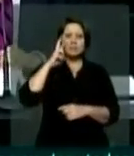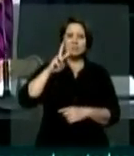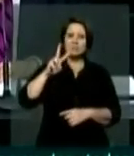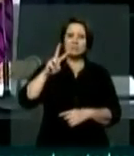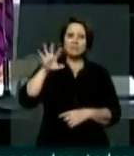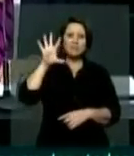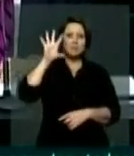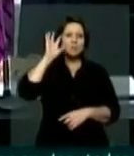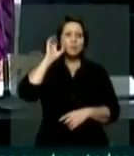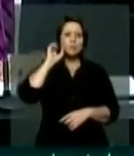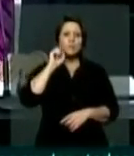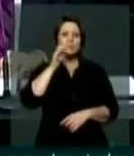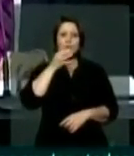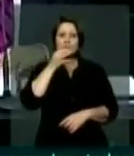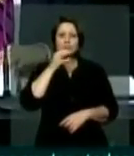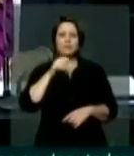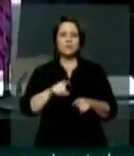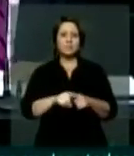ouvir.